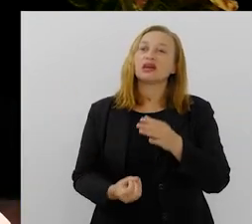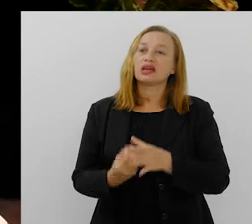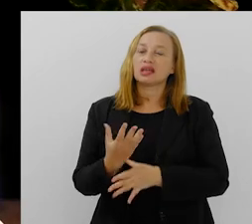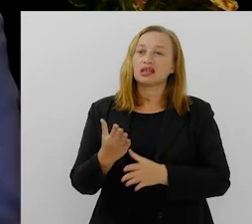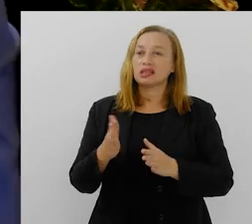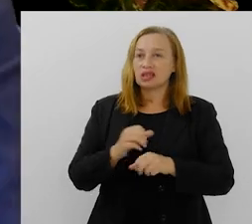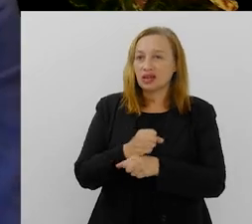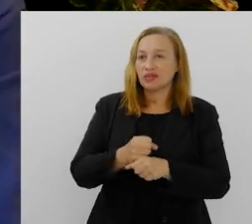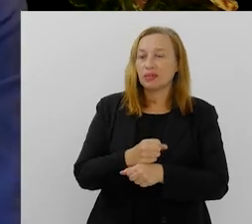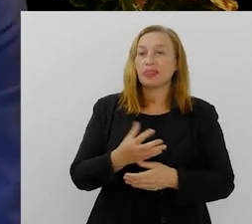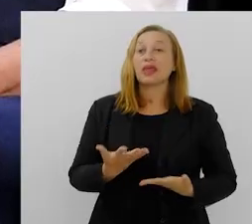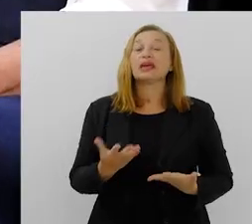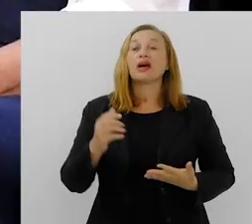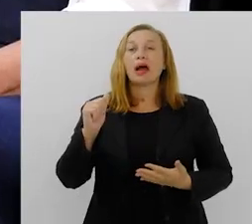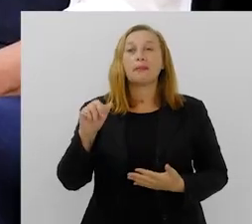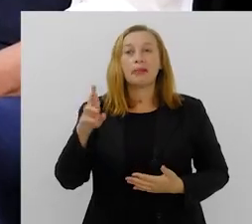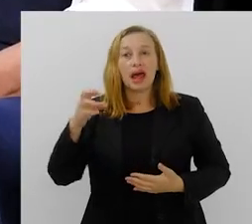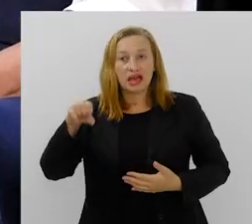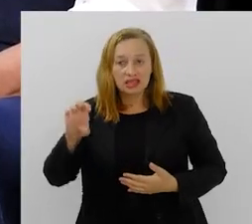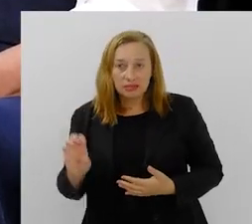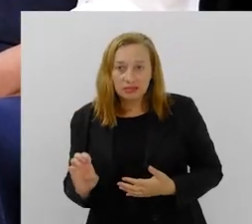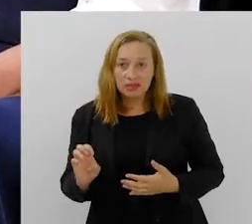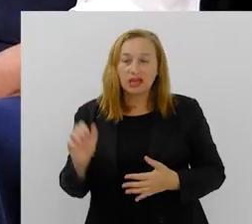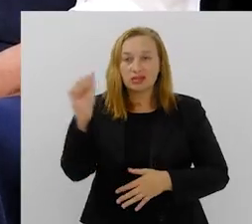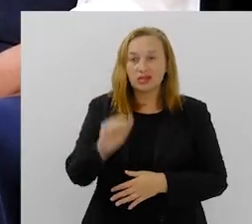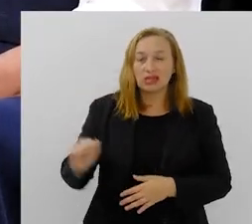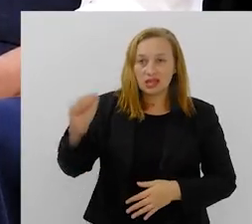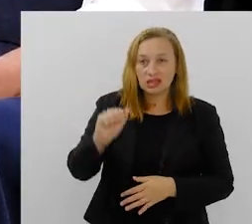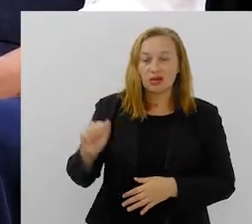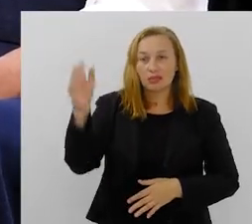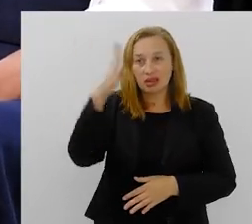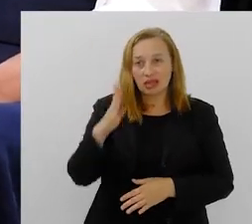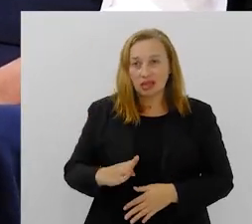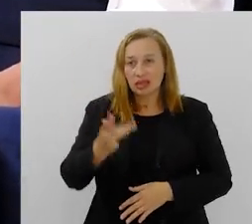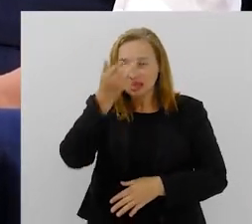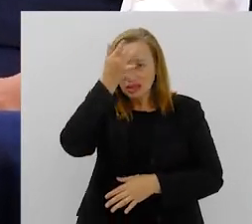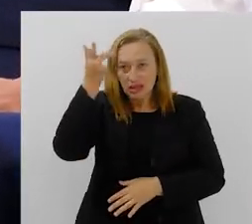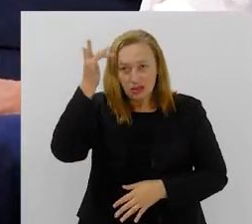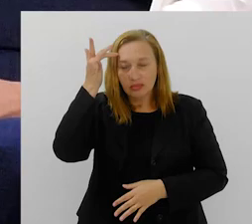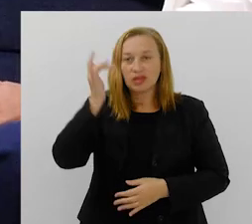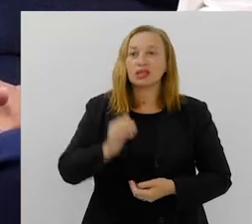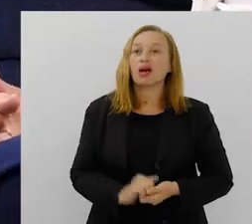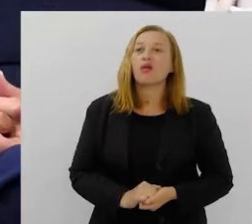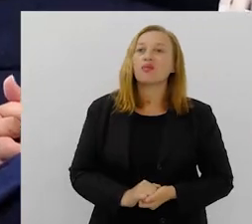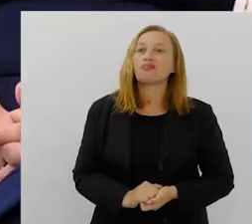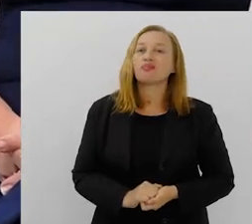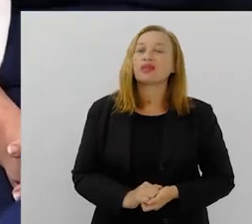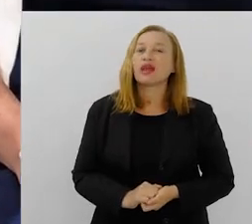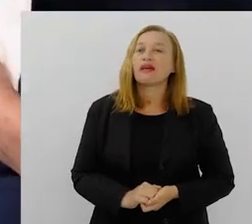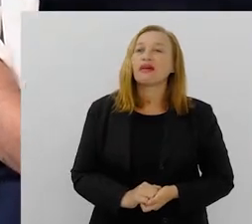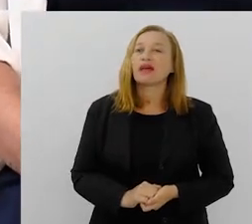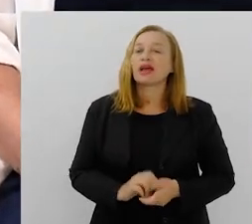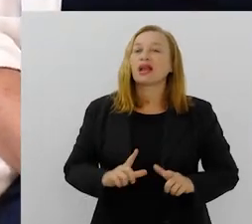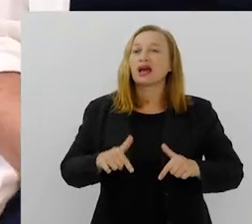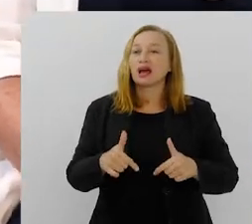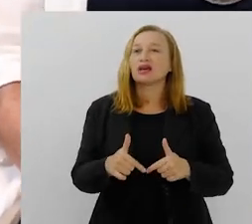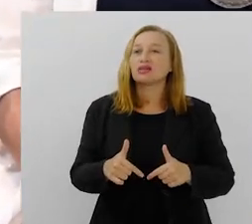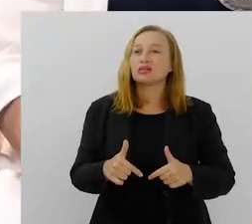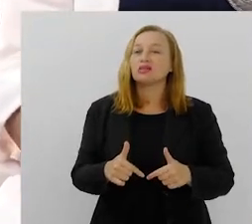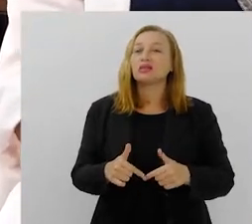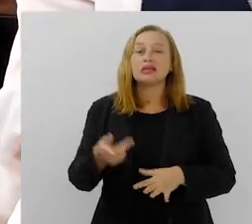esse ano. Vamos lá. Então, a Brasme é a Associação Brasileira de Saúde Mental. A Brasme, ela funciona